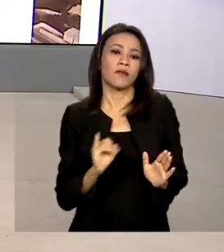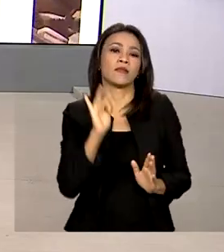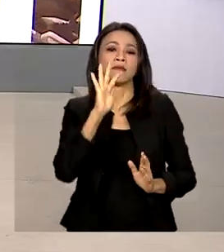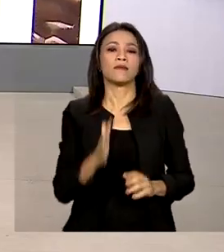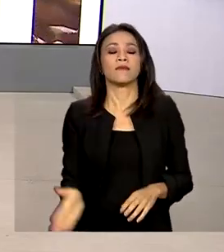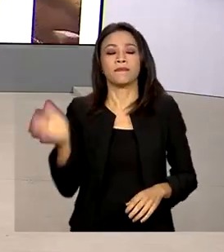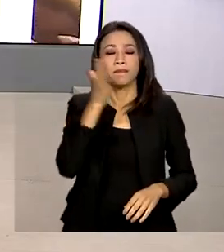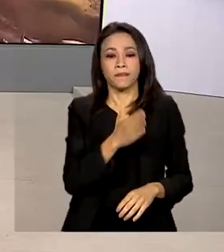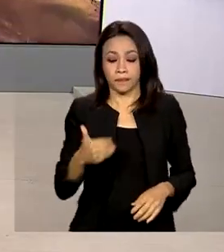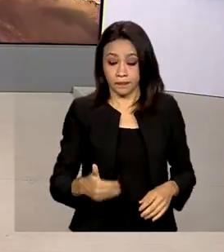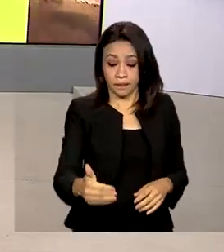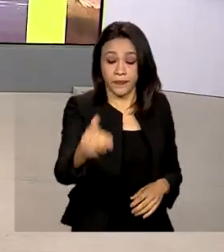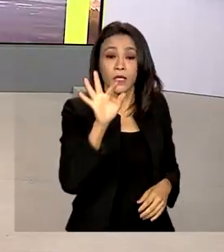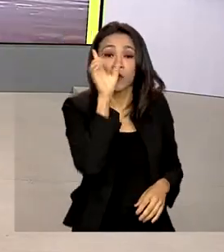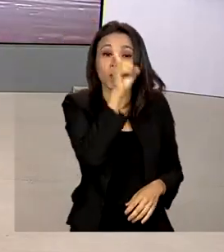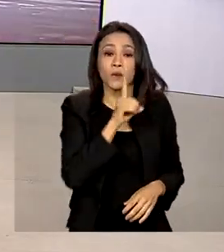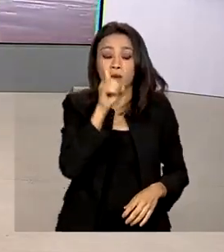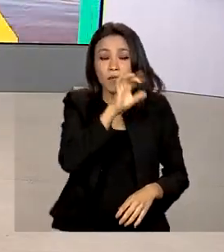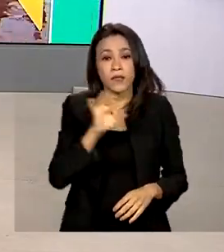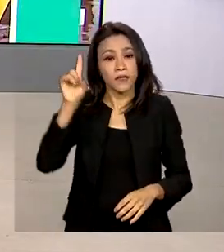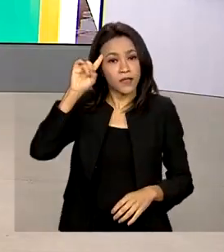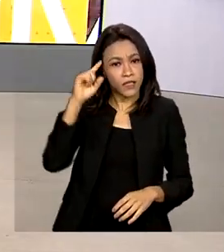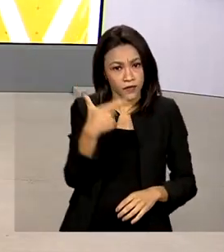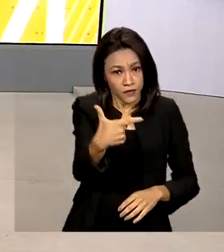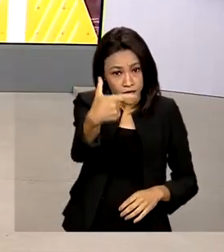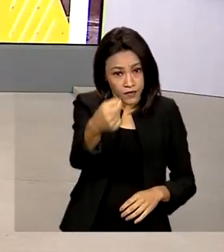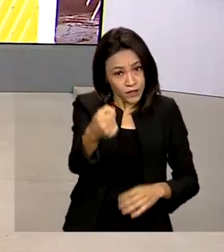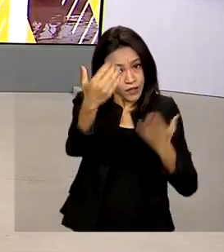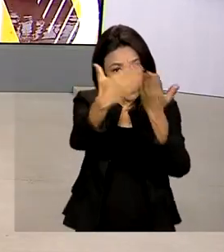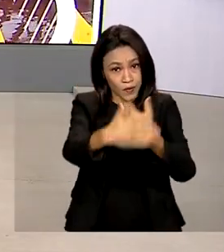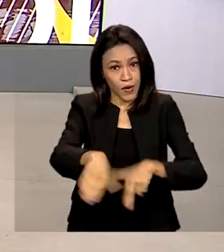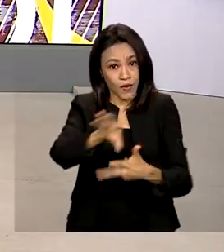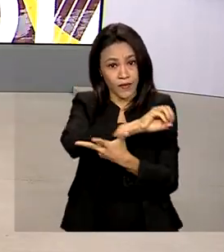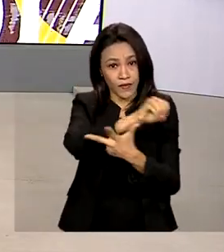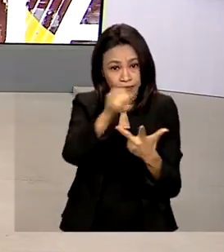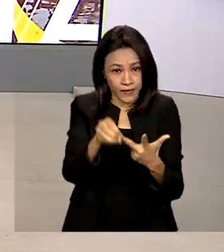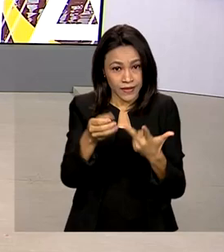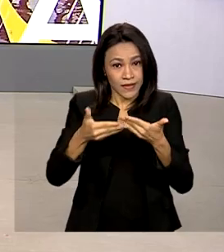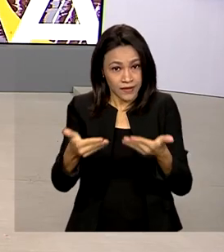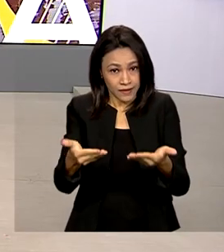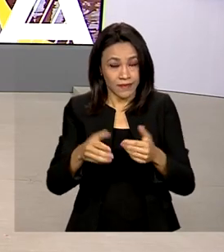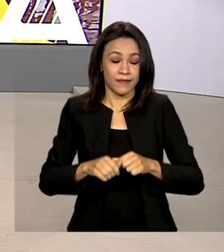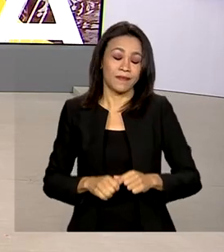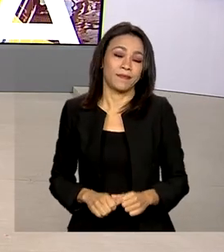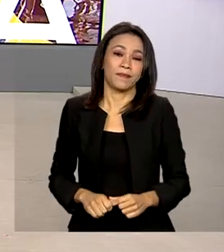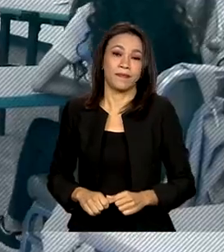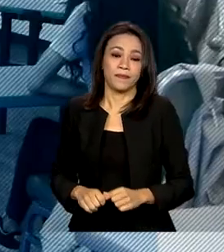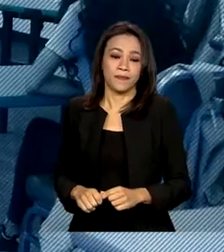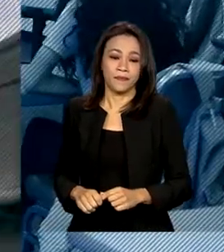E neste domingo, dia 20, tem o segundo dia de prova do Enem, o Exame Nacional do Ensino Médio.